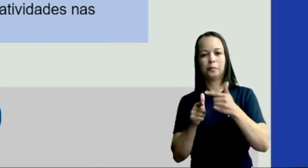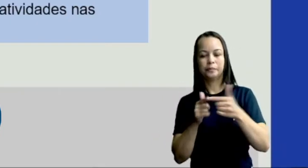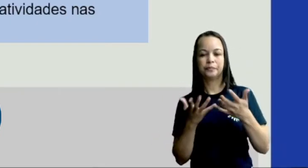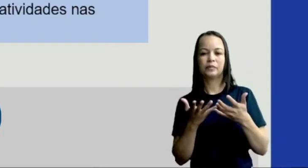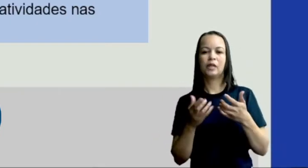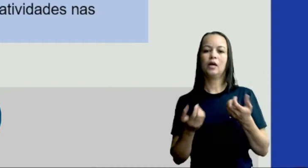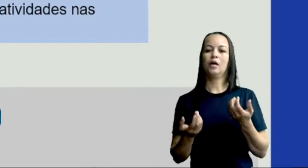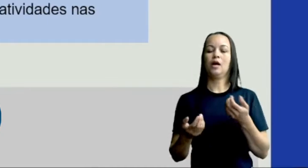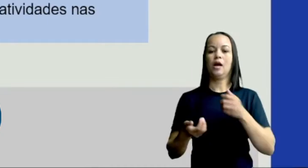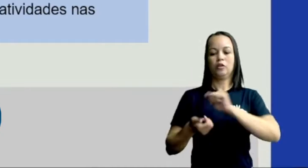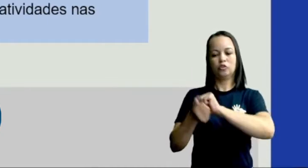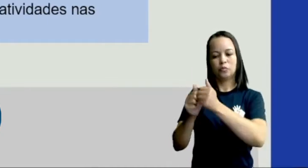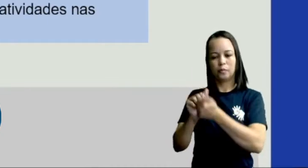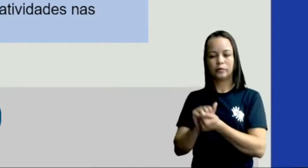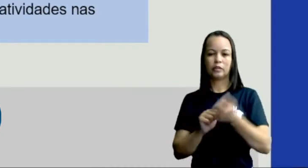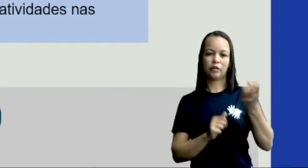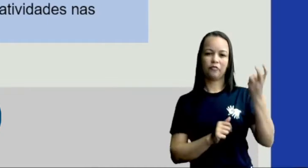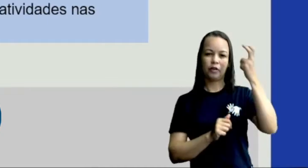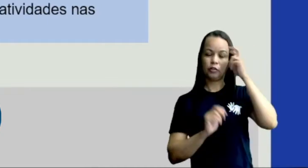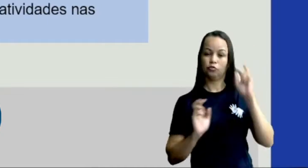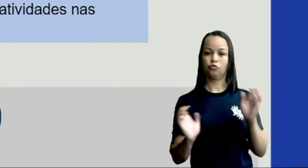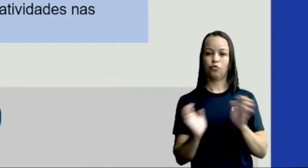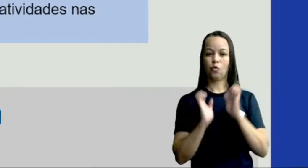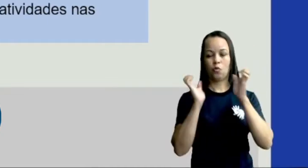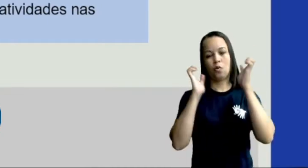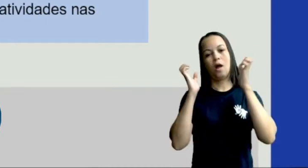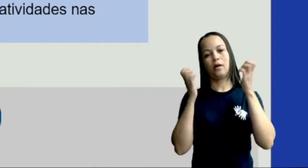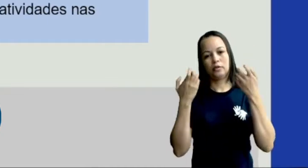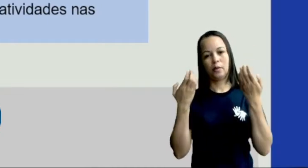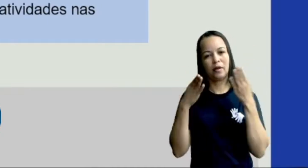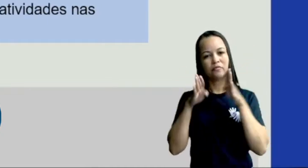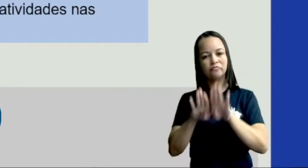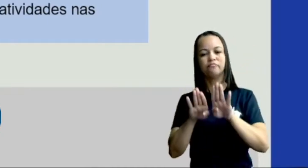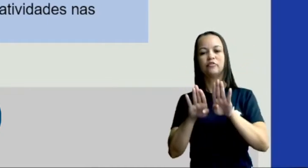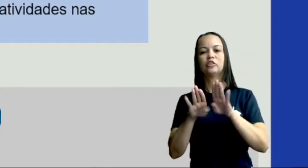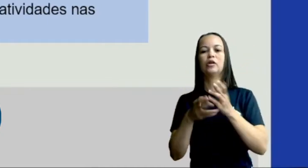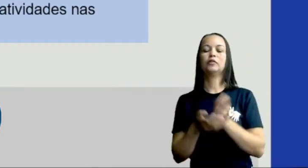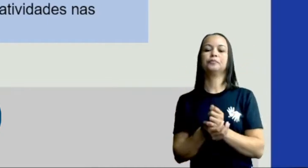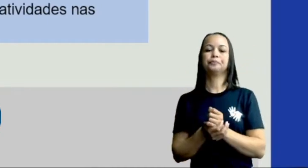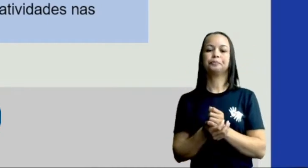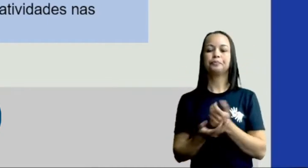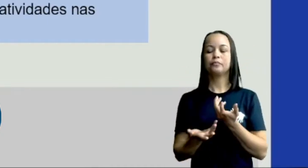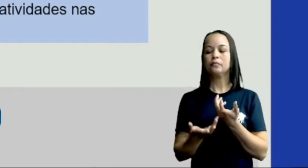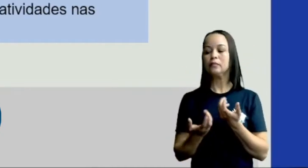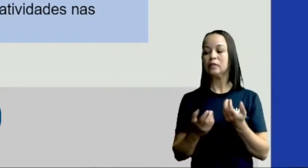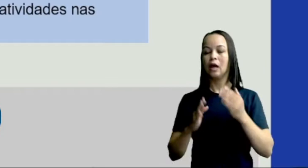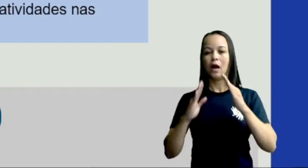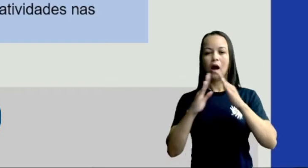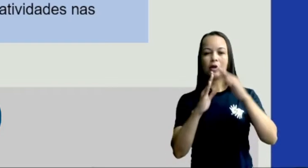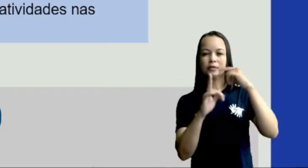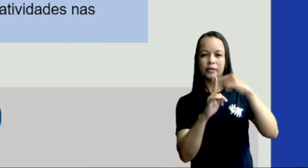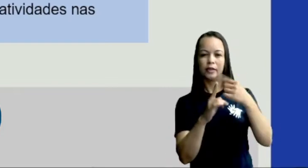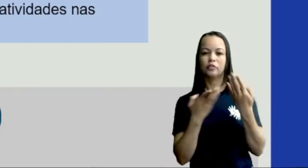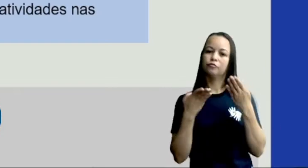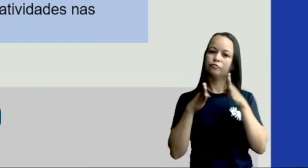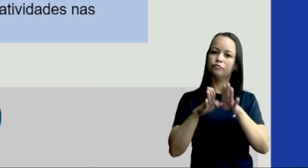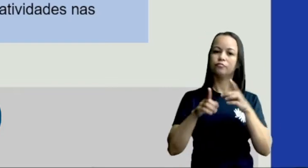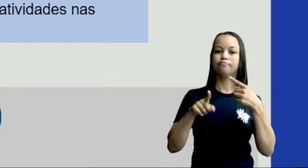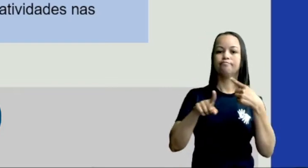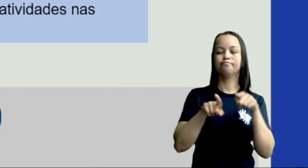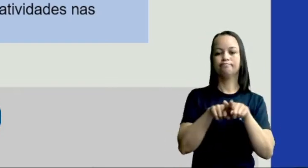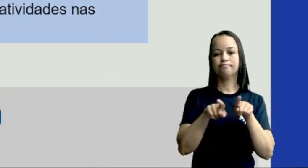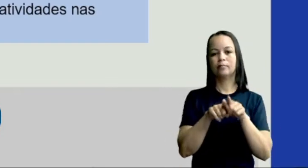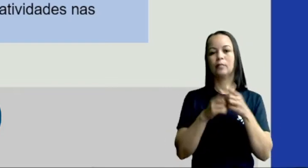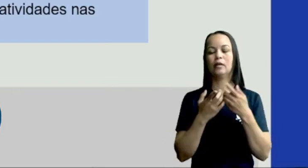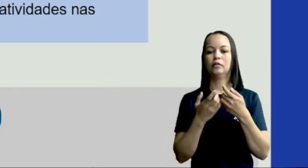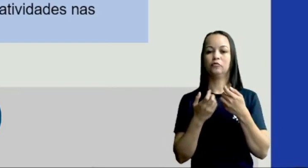esportivas e eventos culturais, suspensão de atividades nas igrejas, isso foi necessário